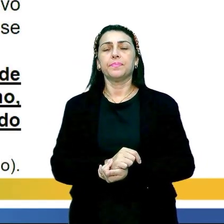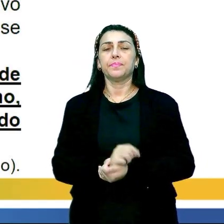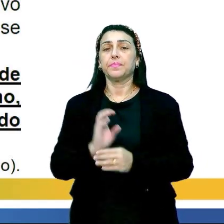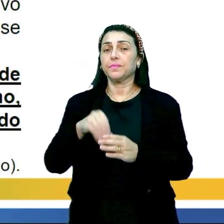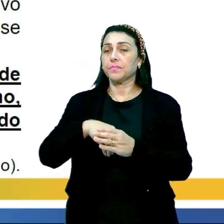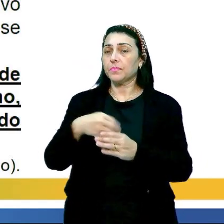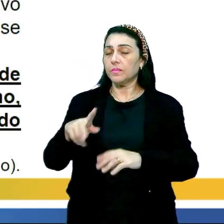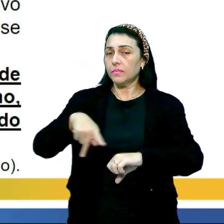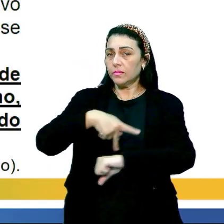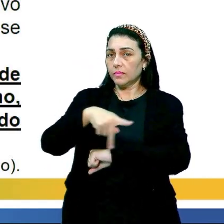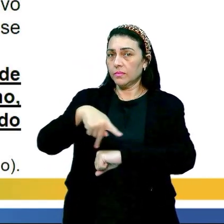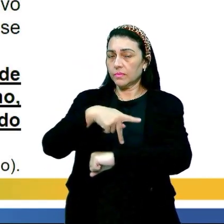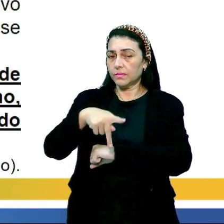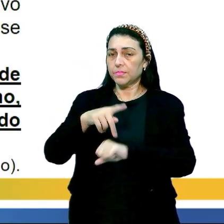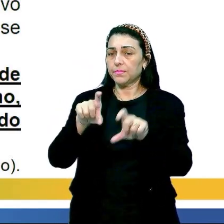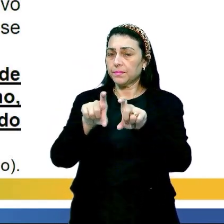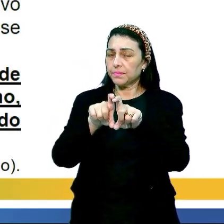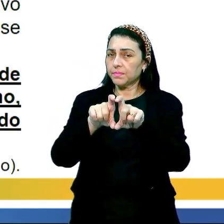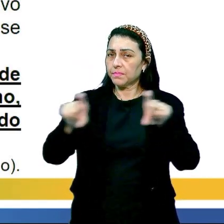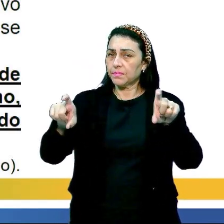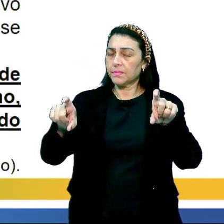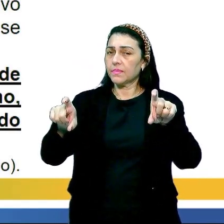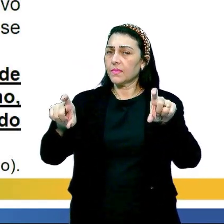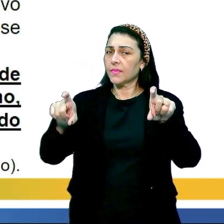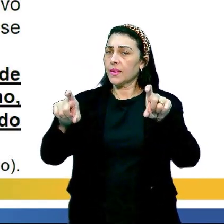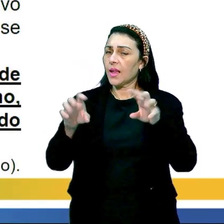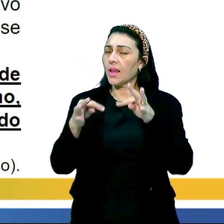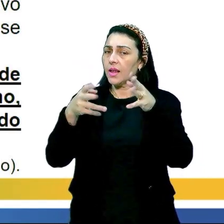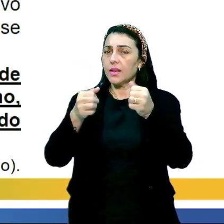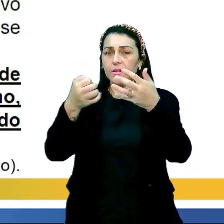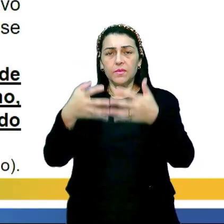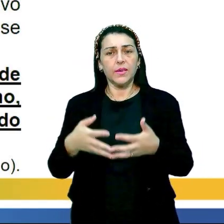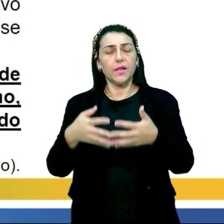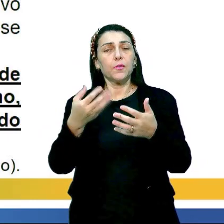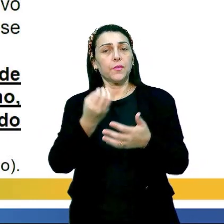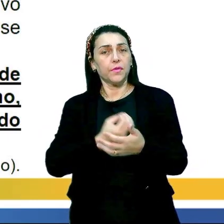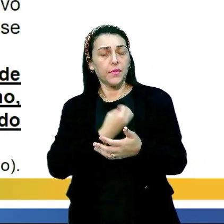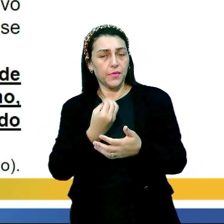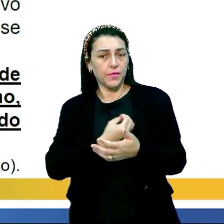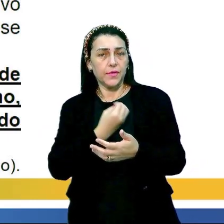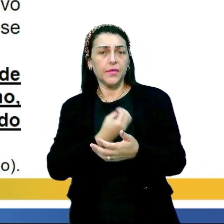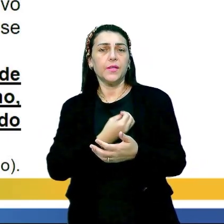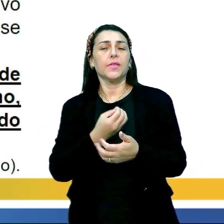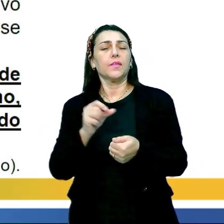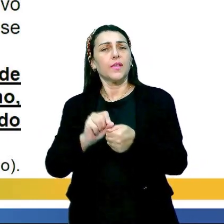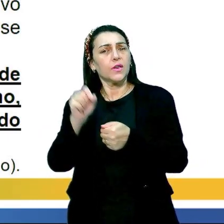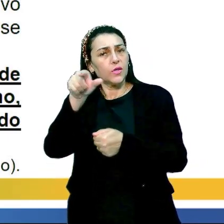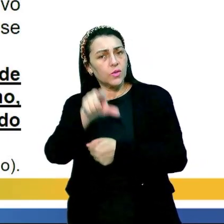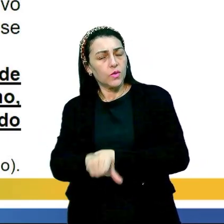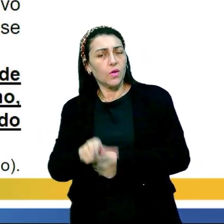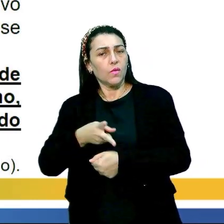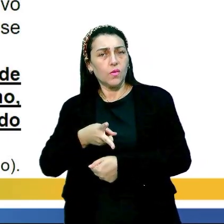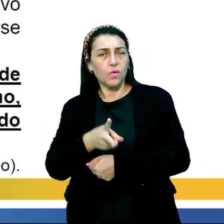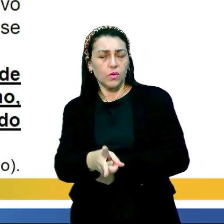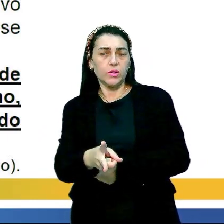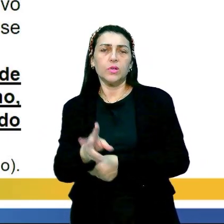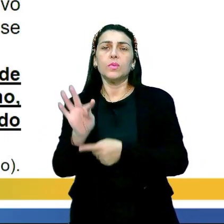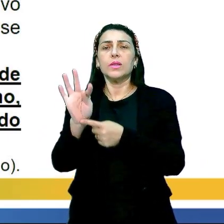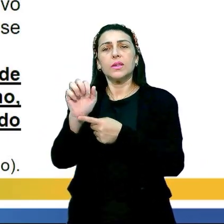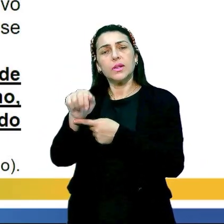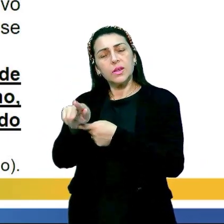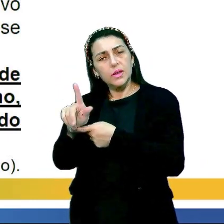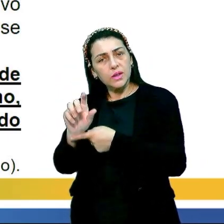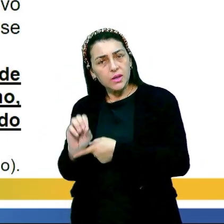fora do país aí, ó. Esse parágrafo aí, ele fala inteiro, né? Que ela revive, ele se reinventa, ele continua sendo, né?